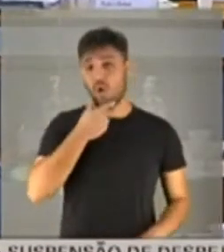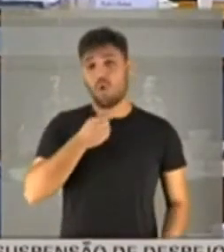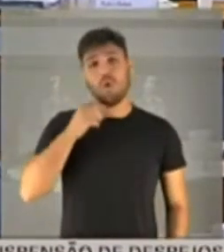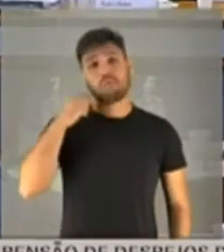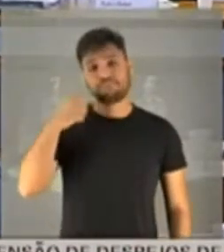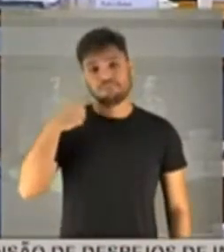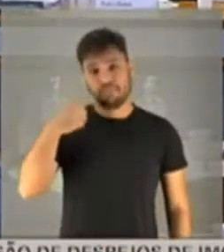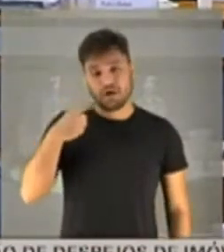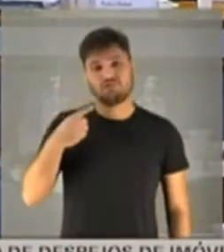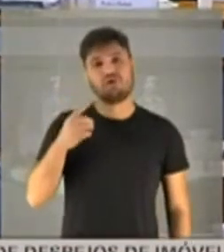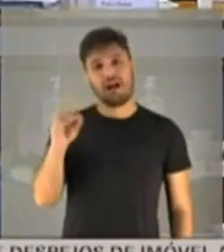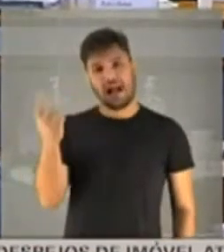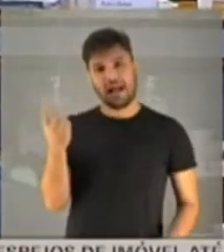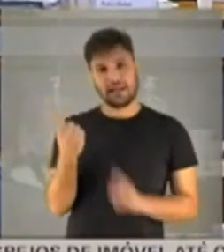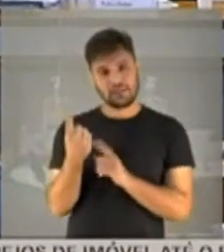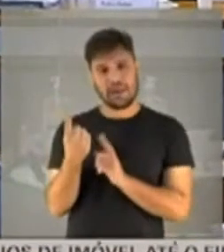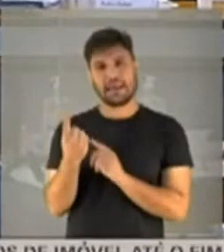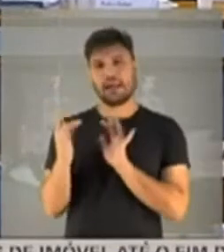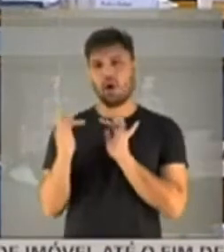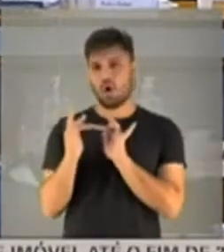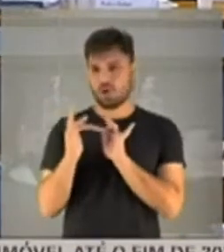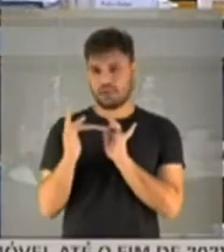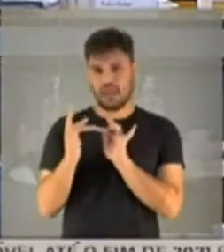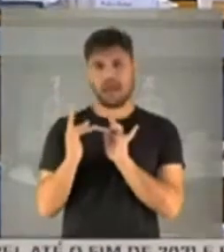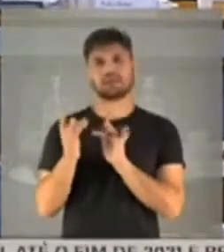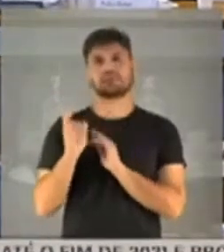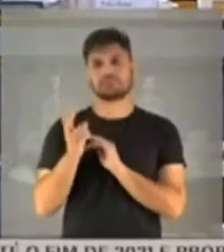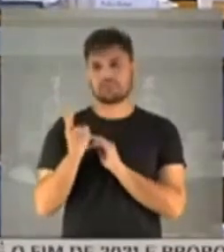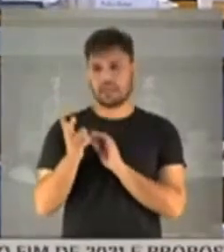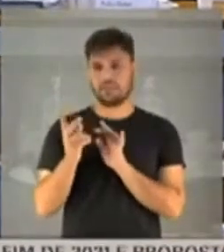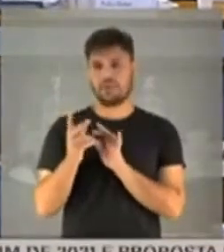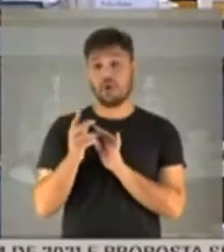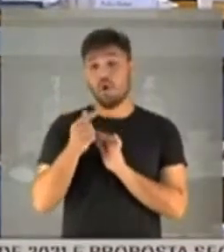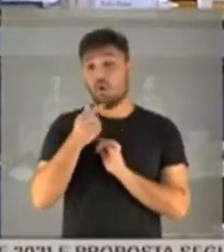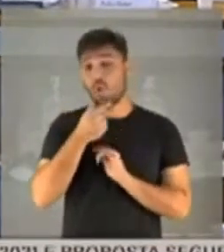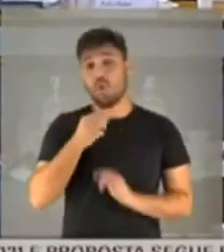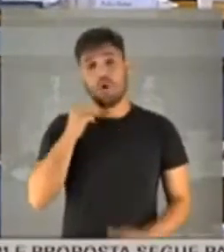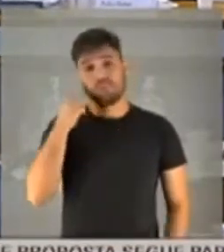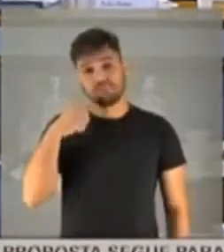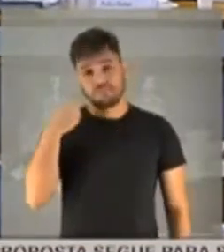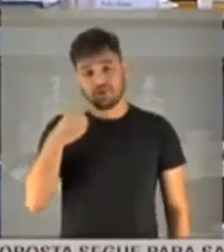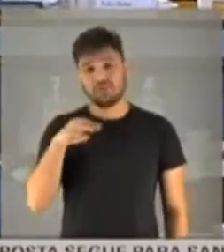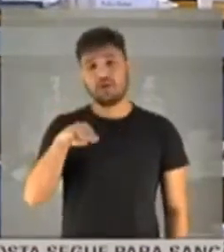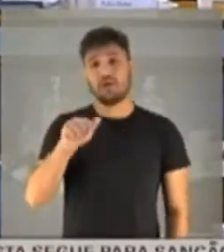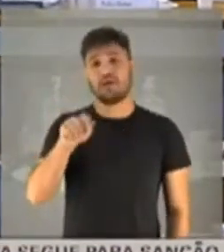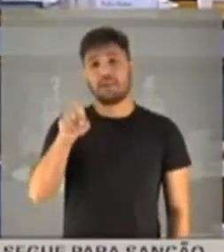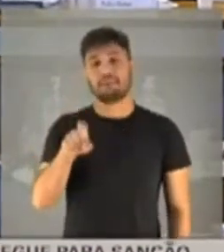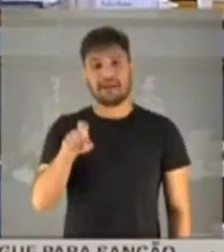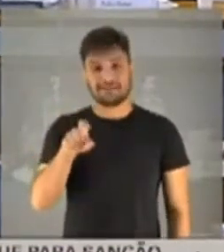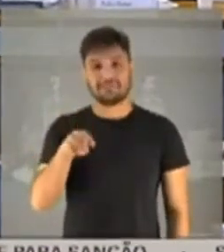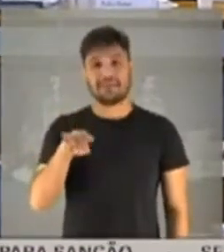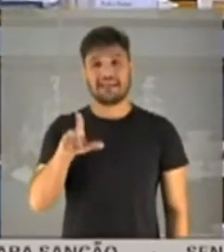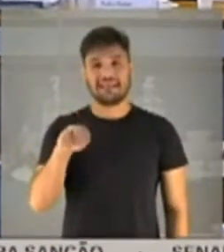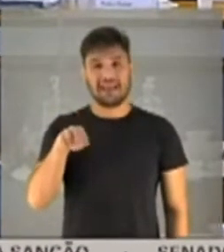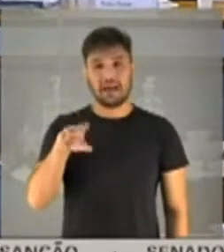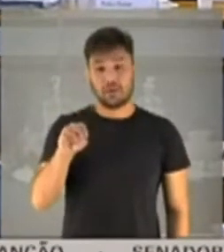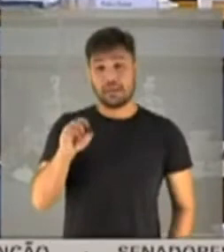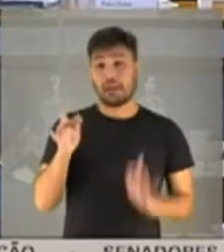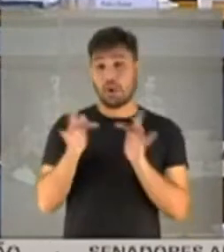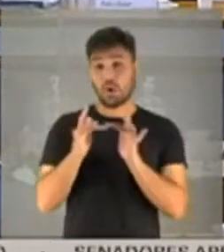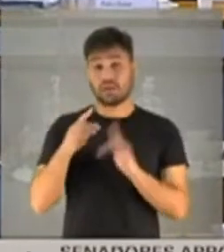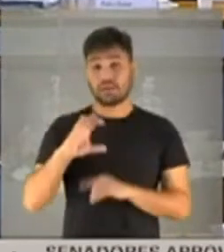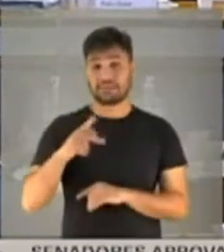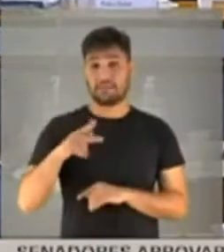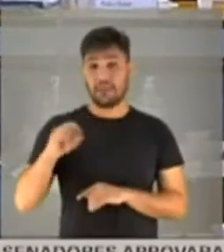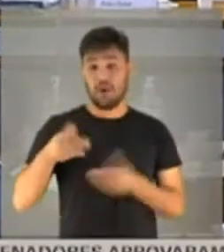senadores... O constantemente em contato, o advogado do seu Maximiliano está em contato com a CPI,